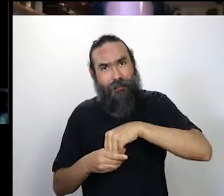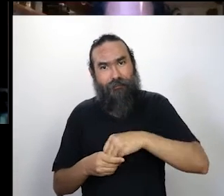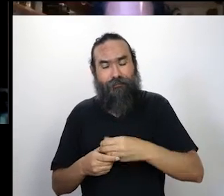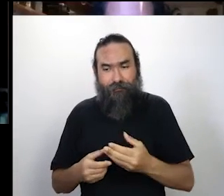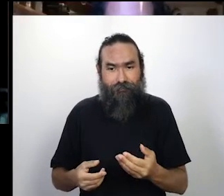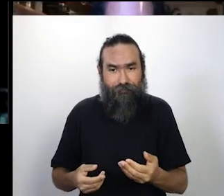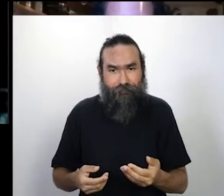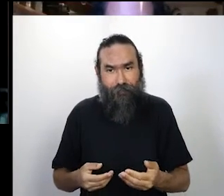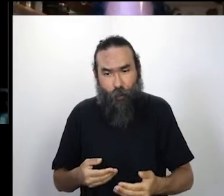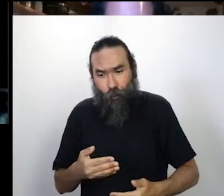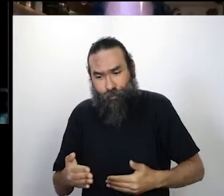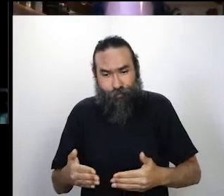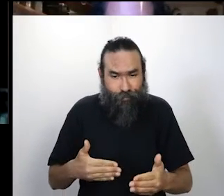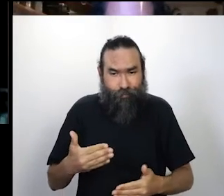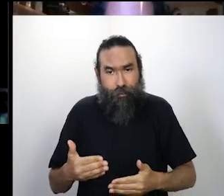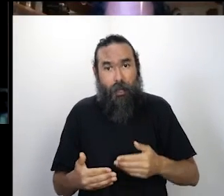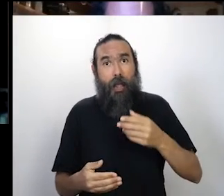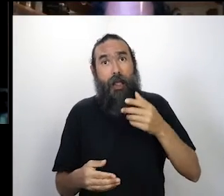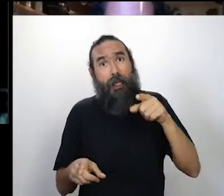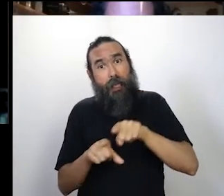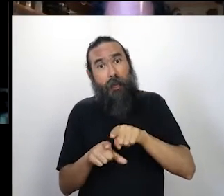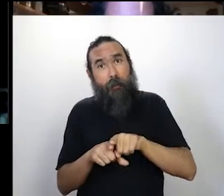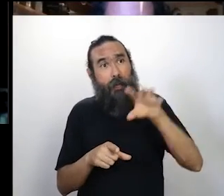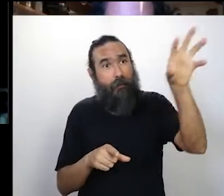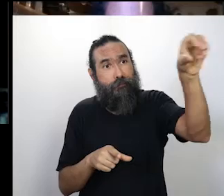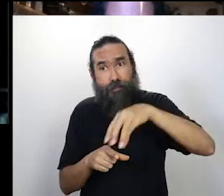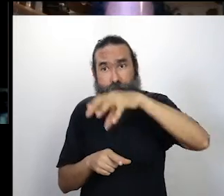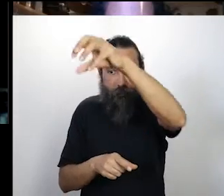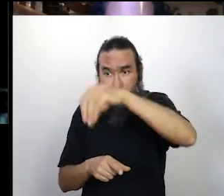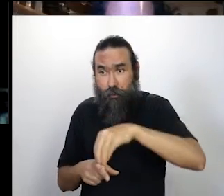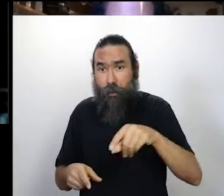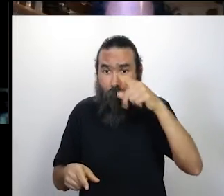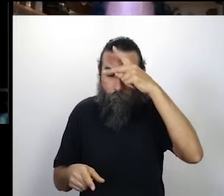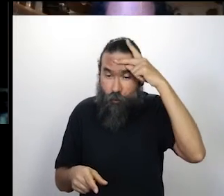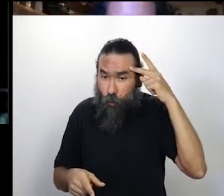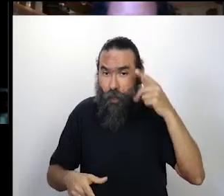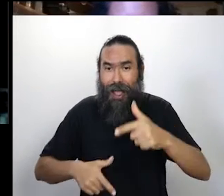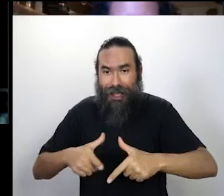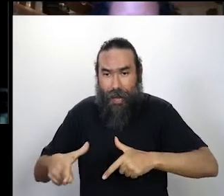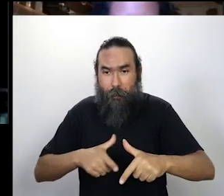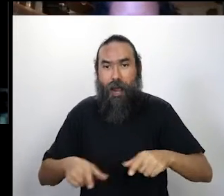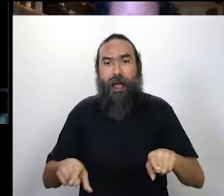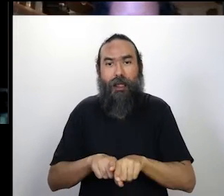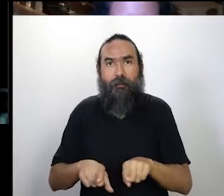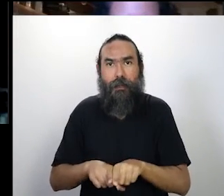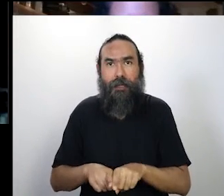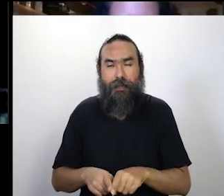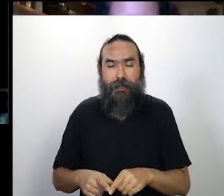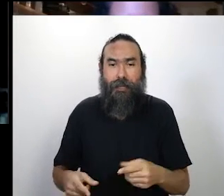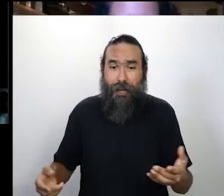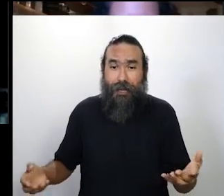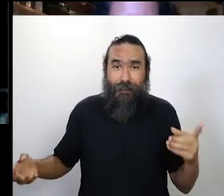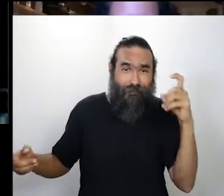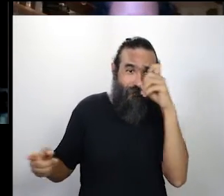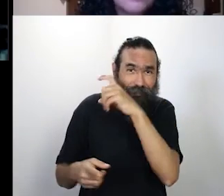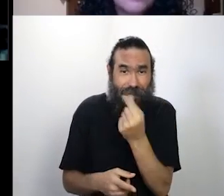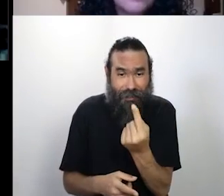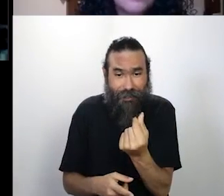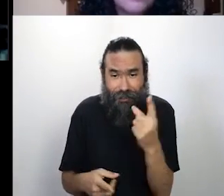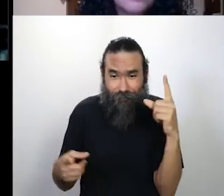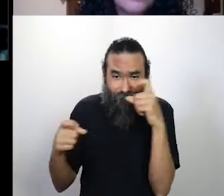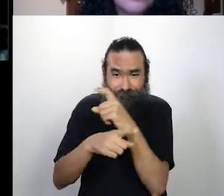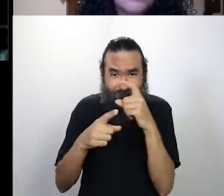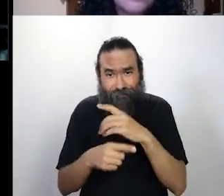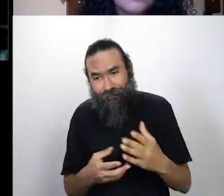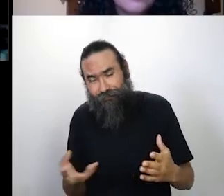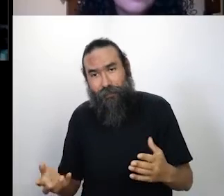e colocar pessoas no trabalho e tal, mas muita gente não tem, eu acho que a gente está sem recurso, né, até agora, que a